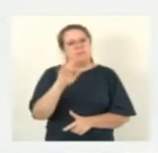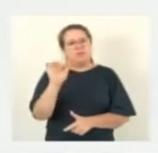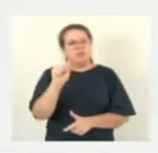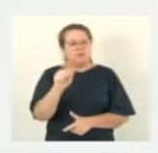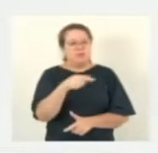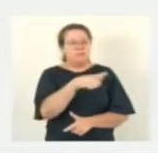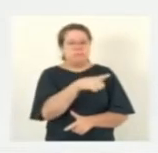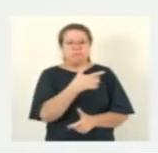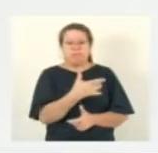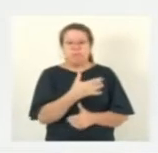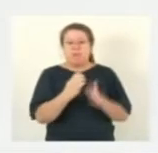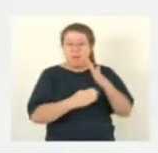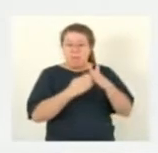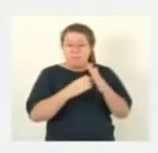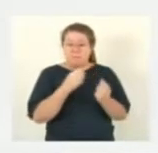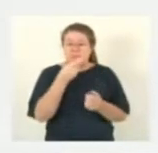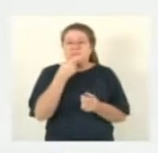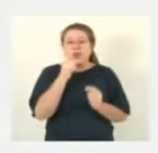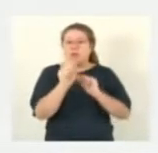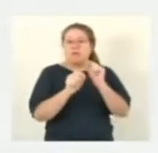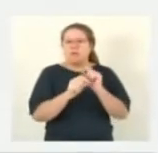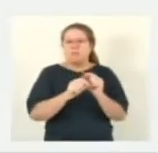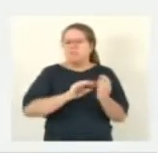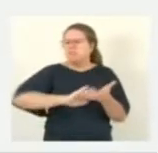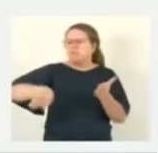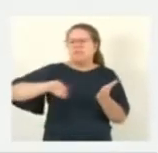isso não te pertence. É assim que eles imaginam.